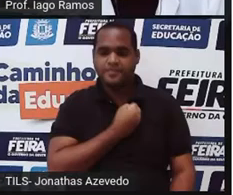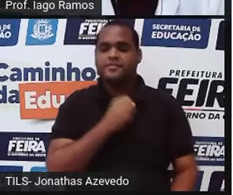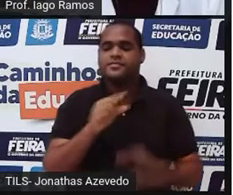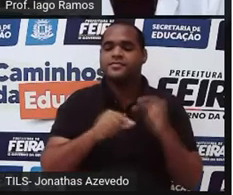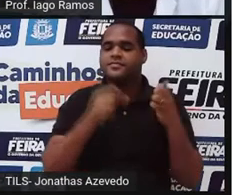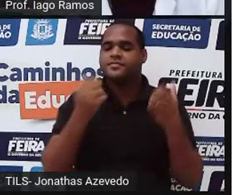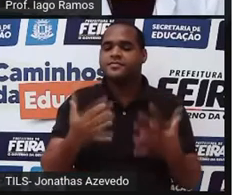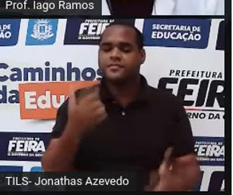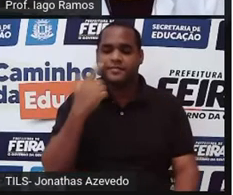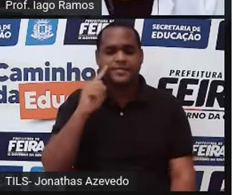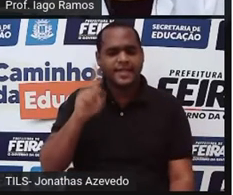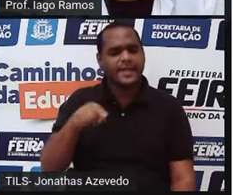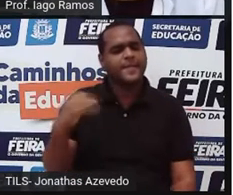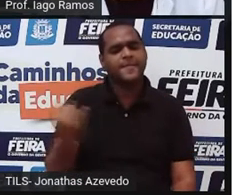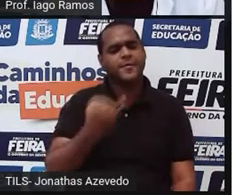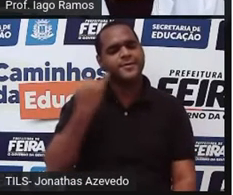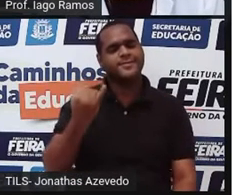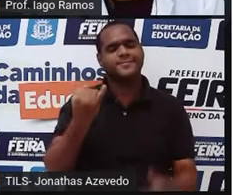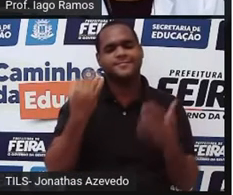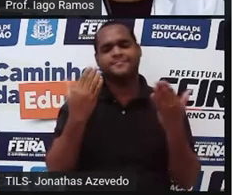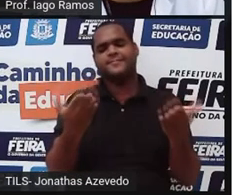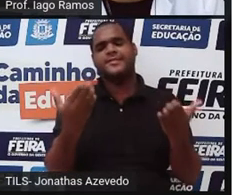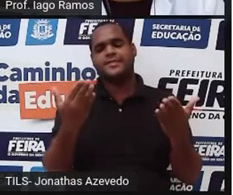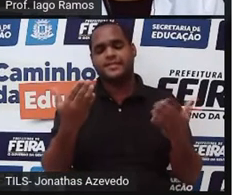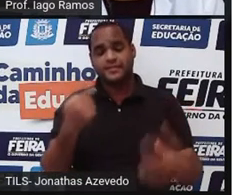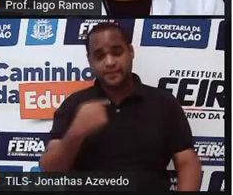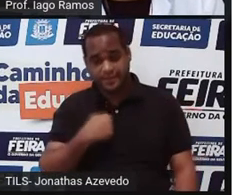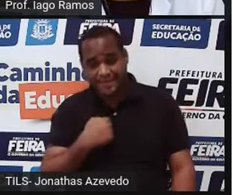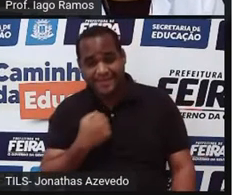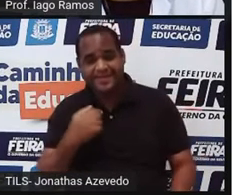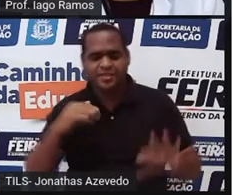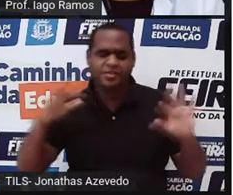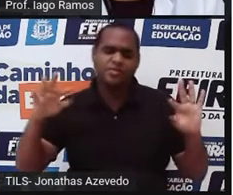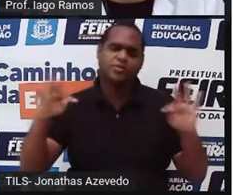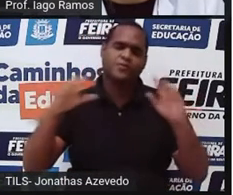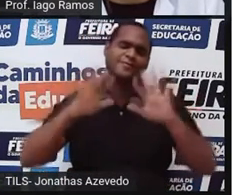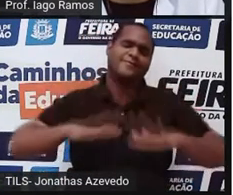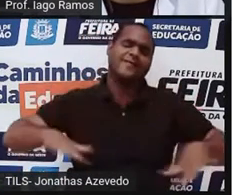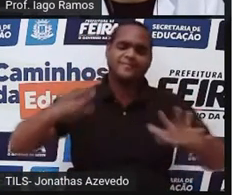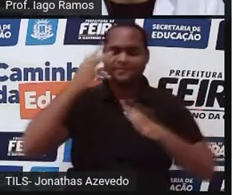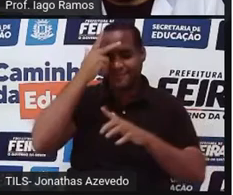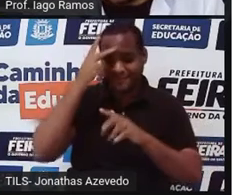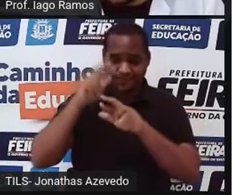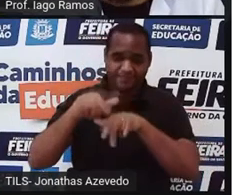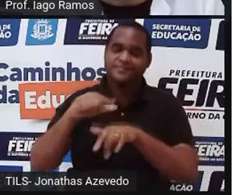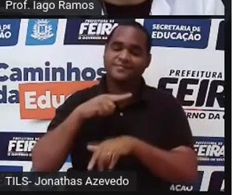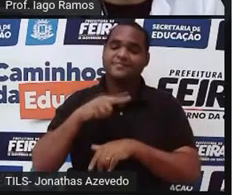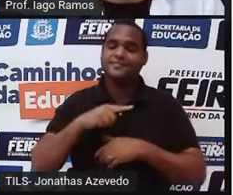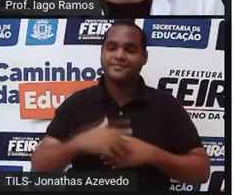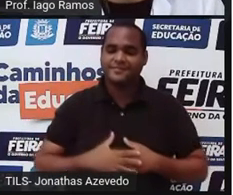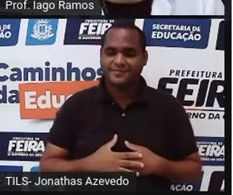ela é importante para mim, para você, para qualquer pessoa, tá bom?